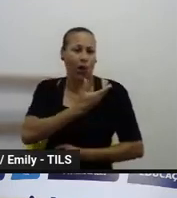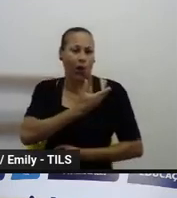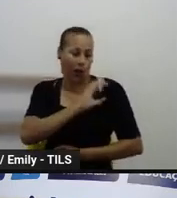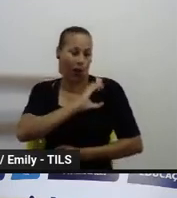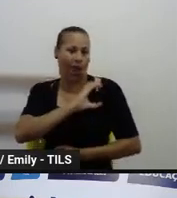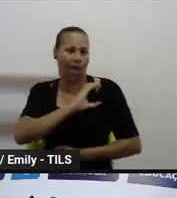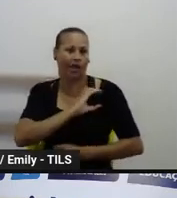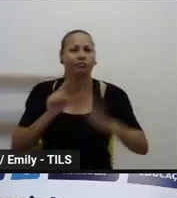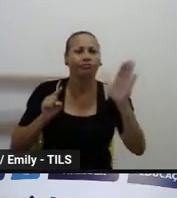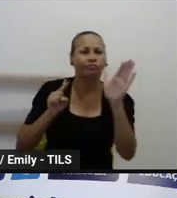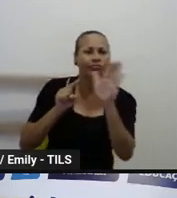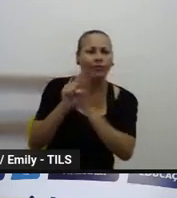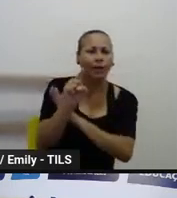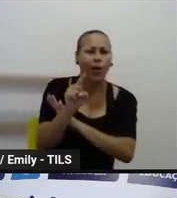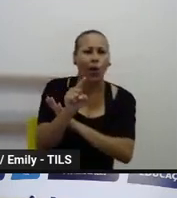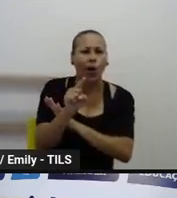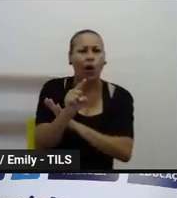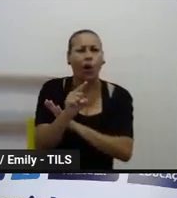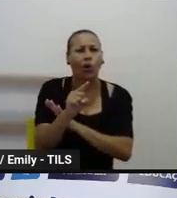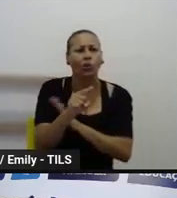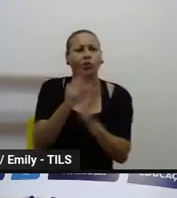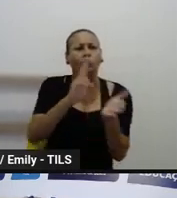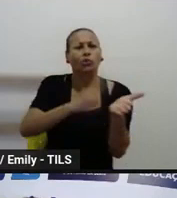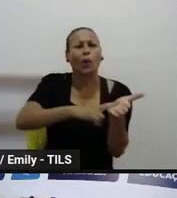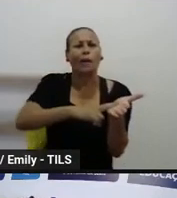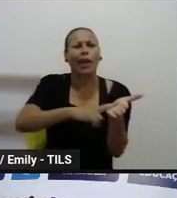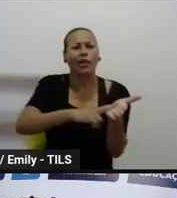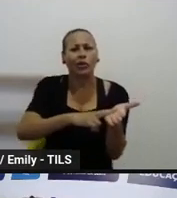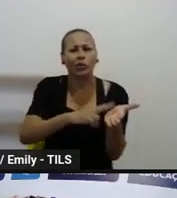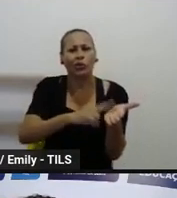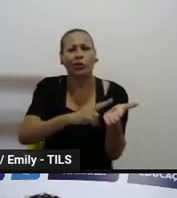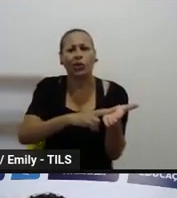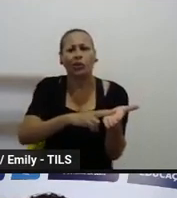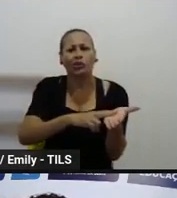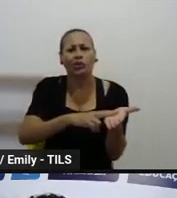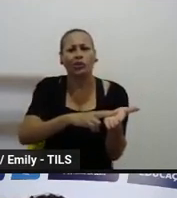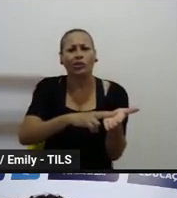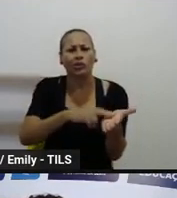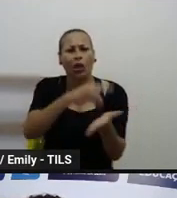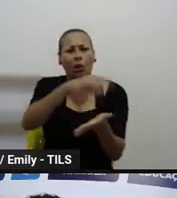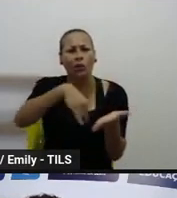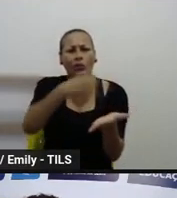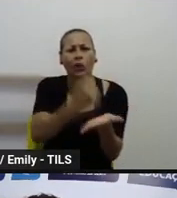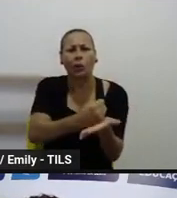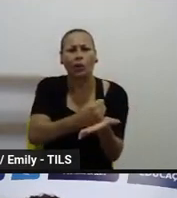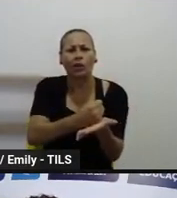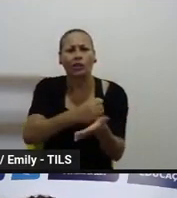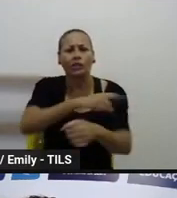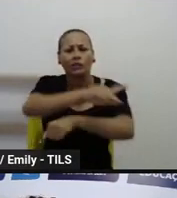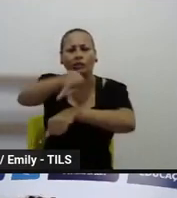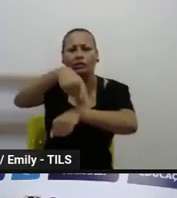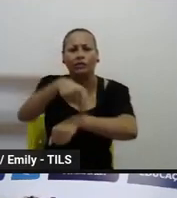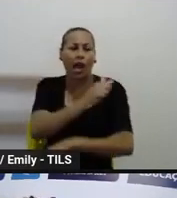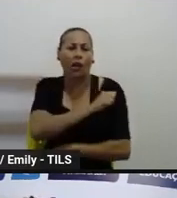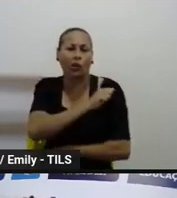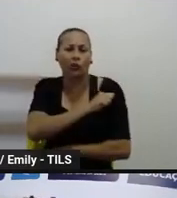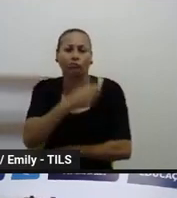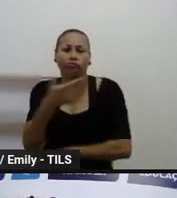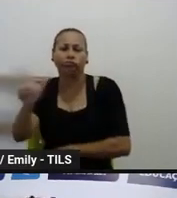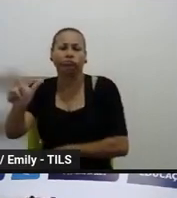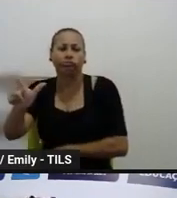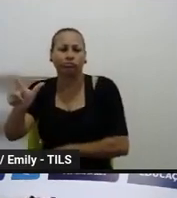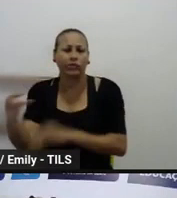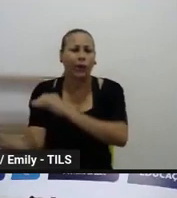Essa questão das documentações, há também esse acompanhamento na relação dos estudantes internacionais. Há também o